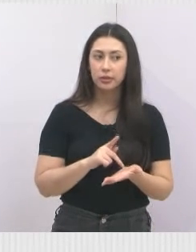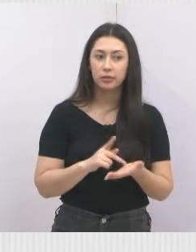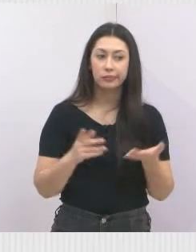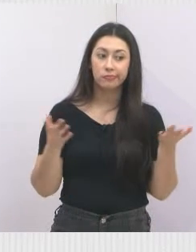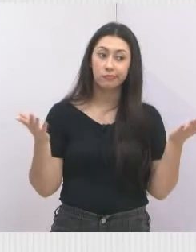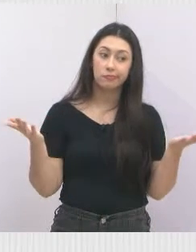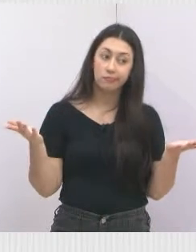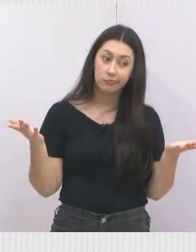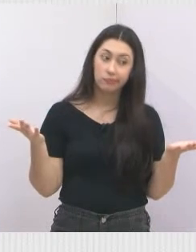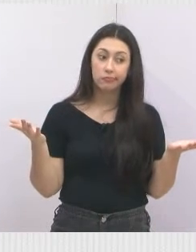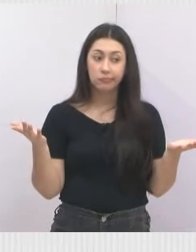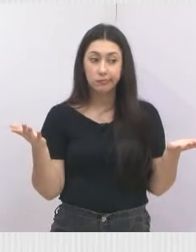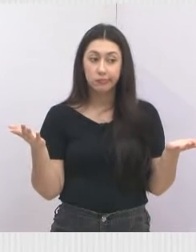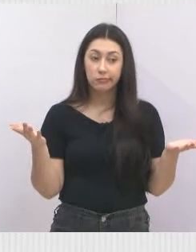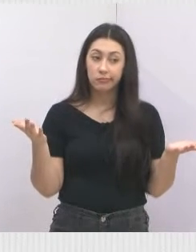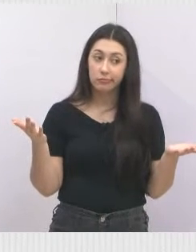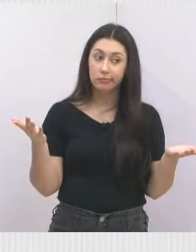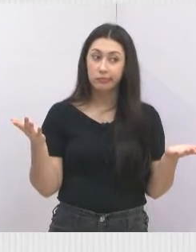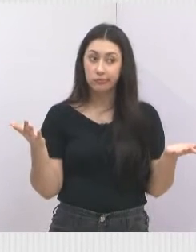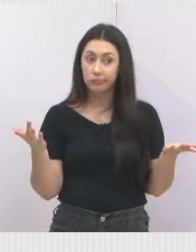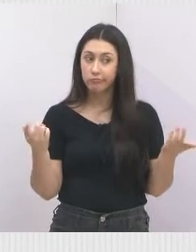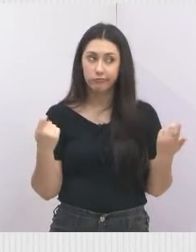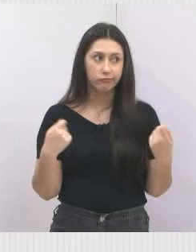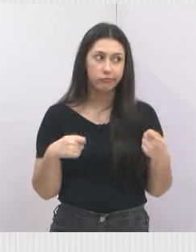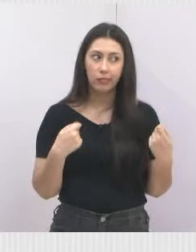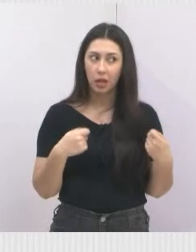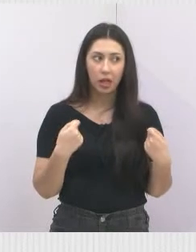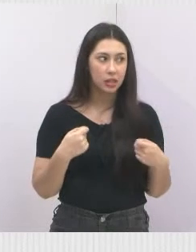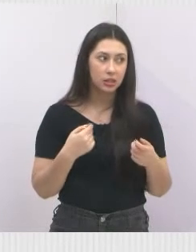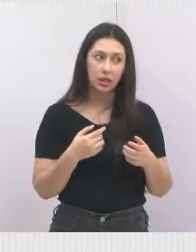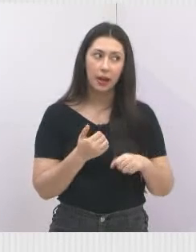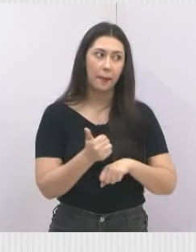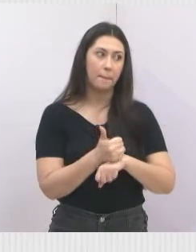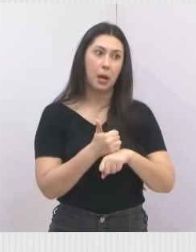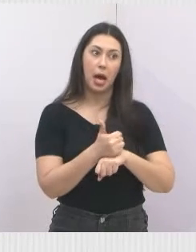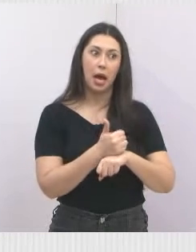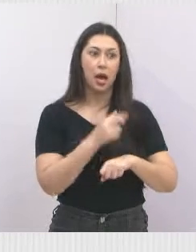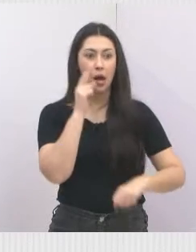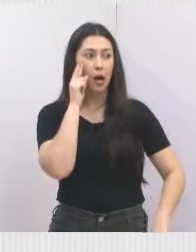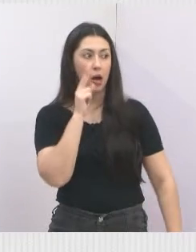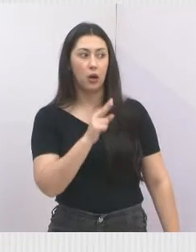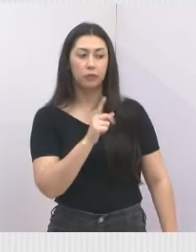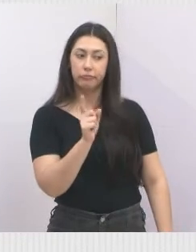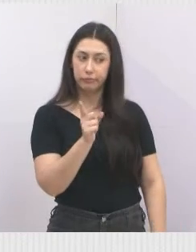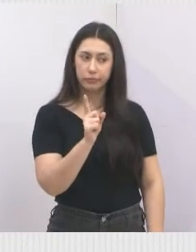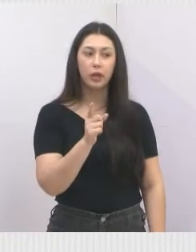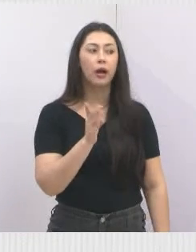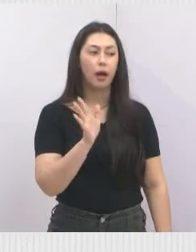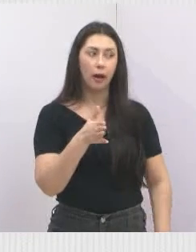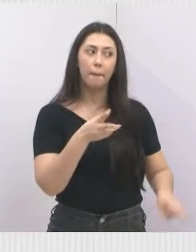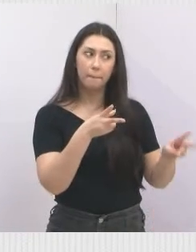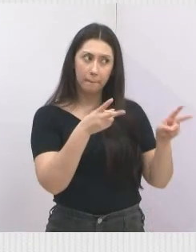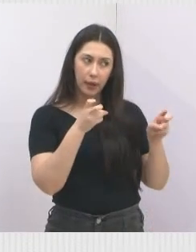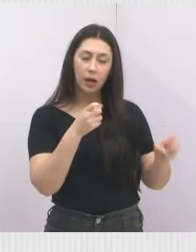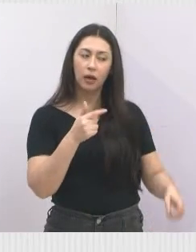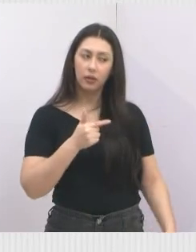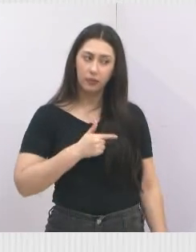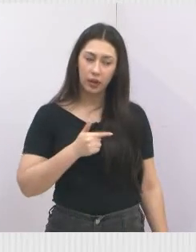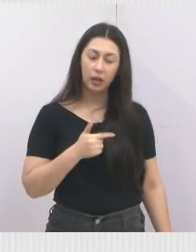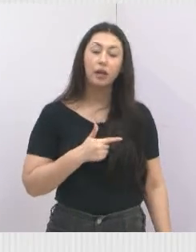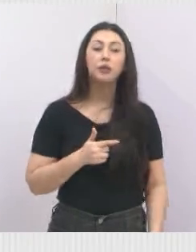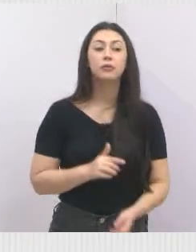ambiental para chegar lá e falar, ah, o negócio está não. Não precisa não, viu? Está feio. Próximo.